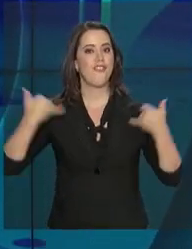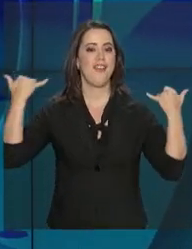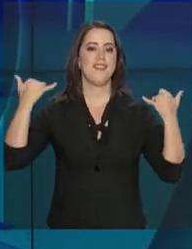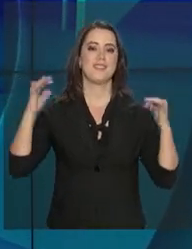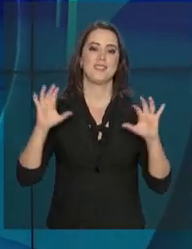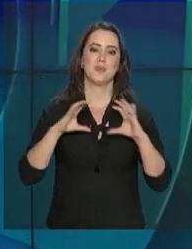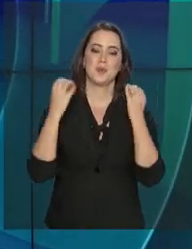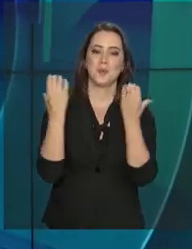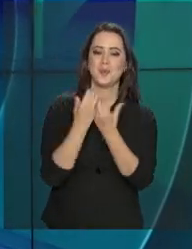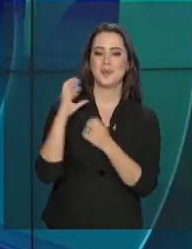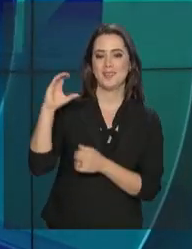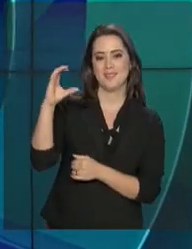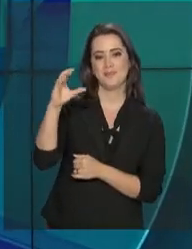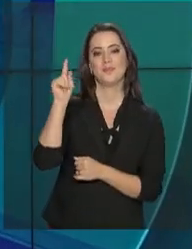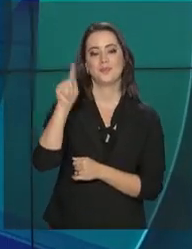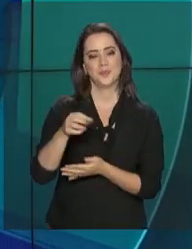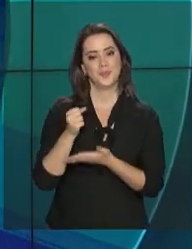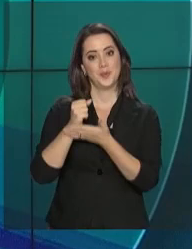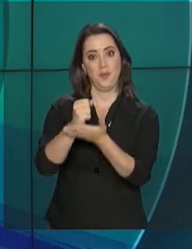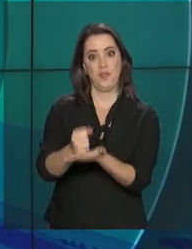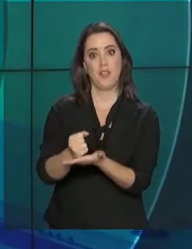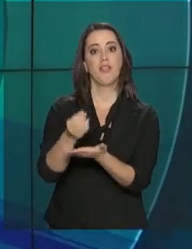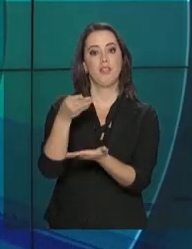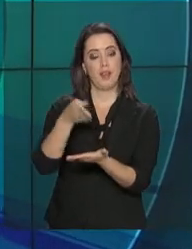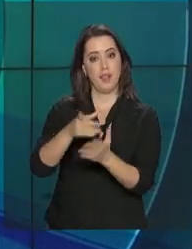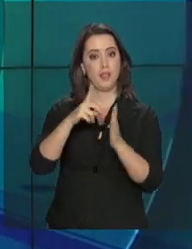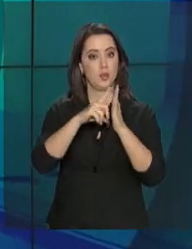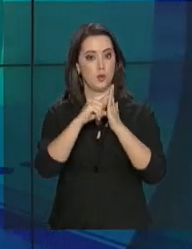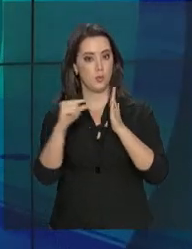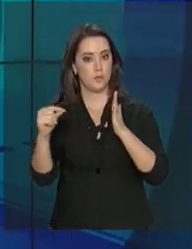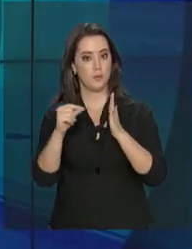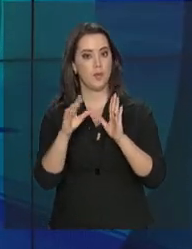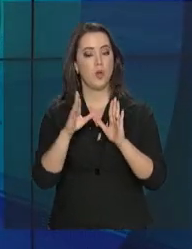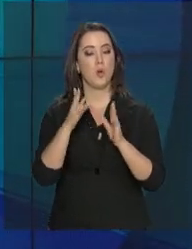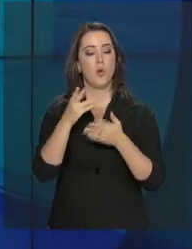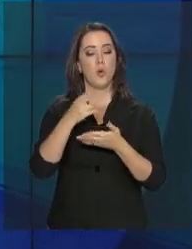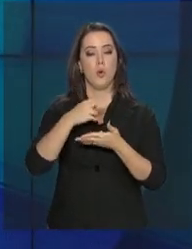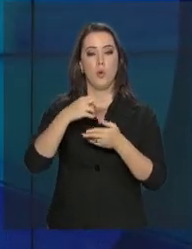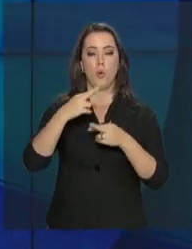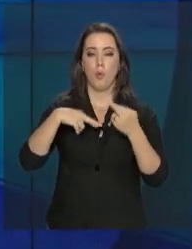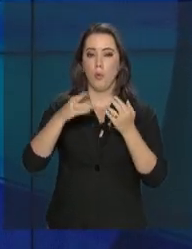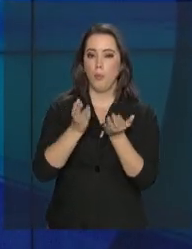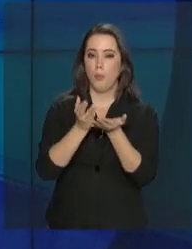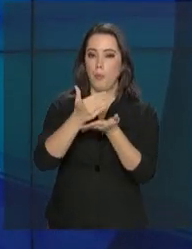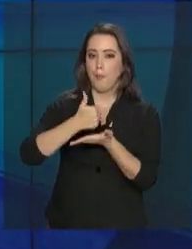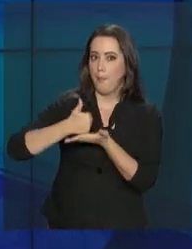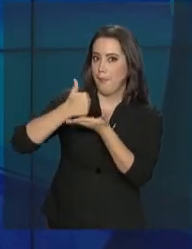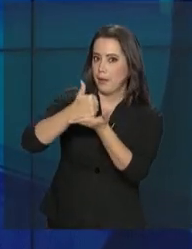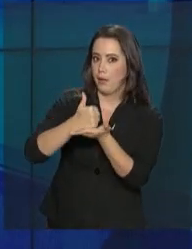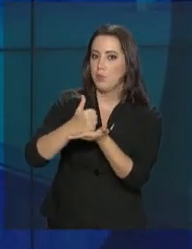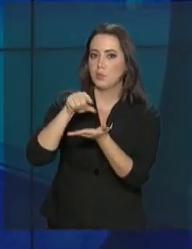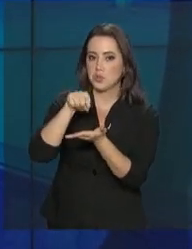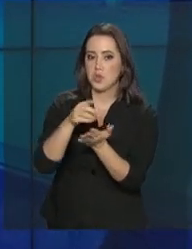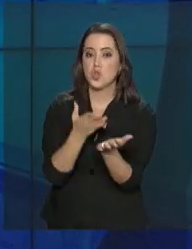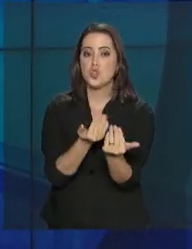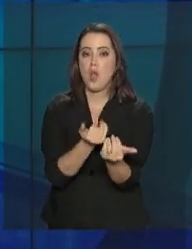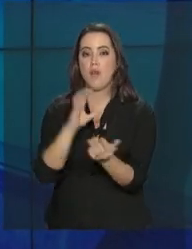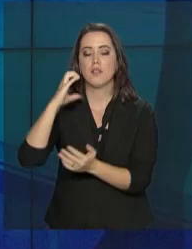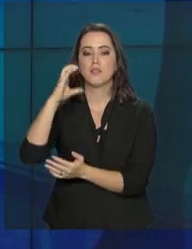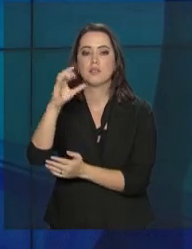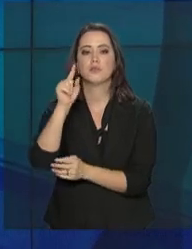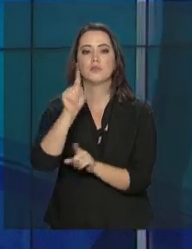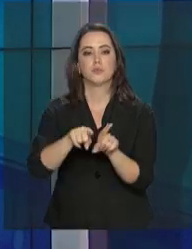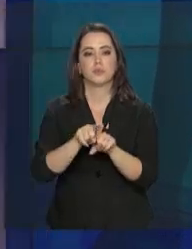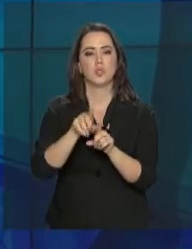a comunidade científica. Foi entregue no Palácio do Planalto o prêmio Jovem Cientista. Entre os vencedores, desde jovens do